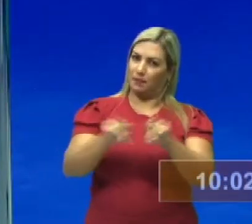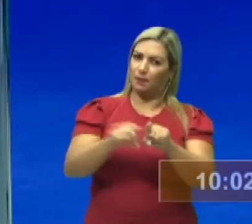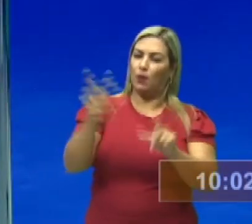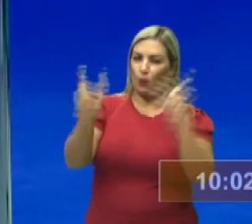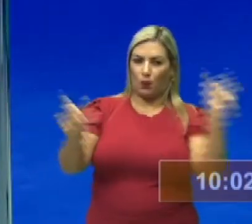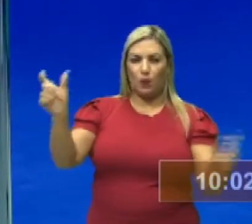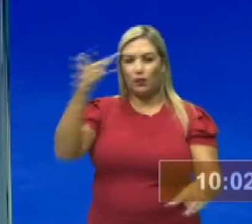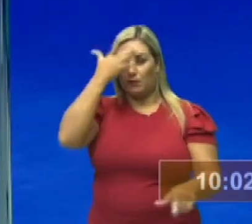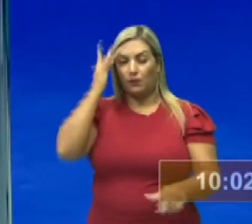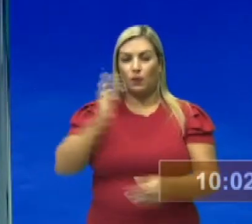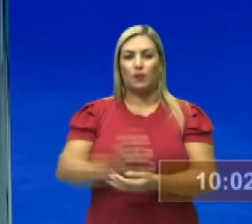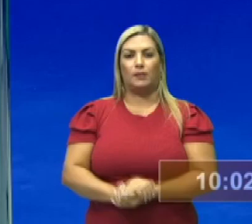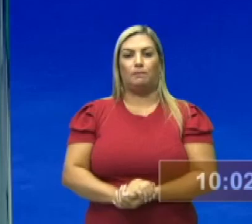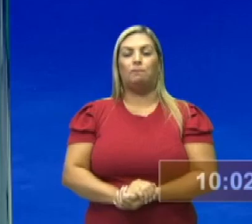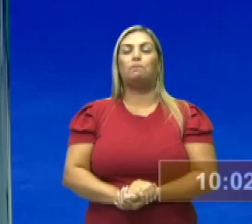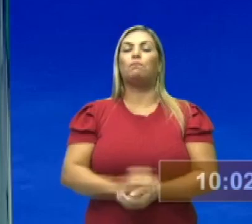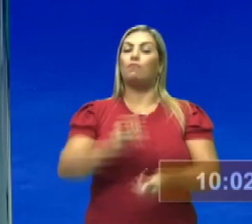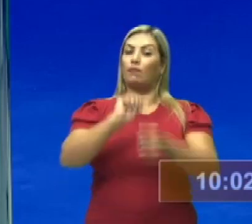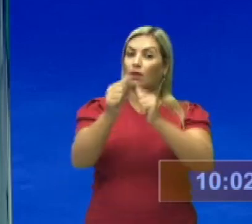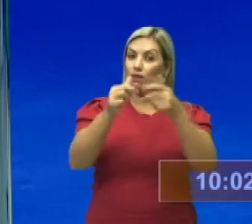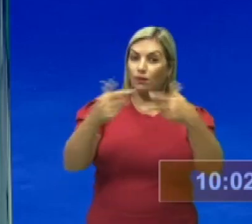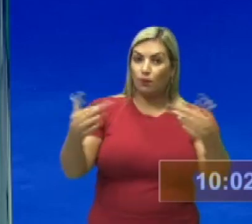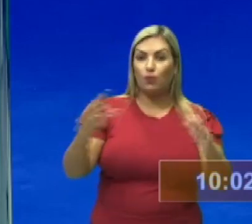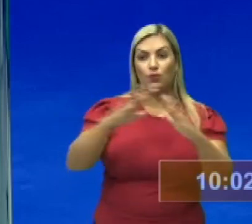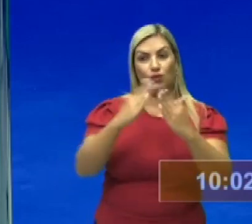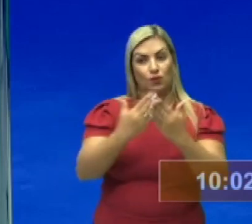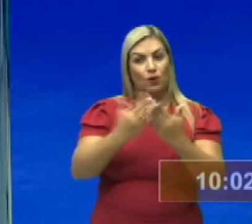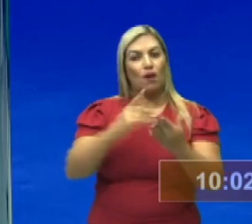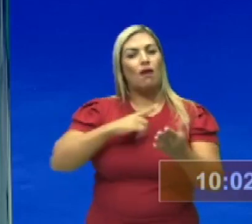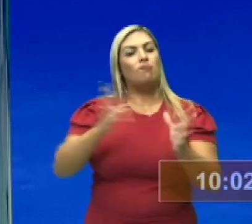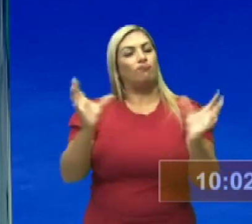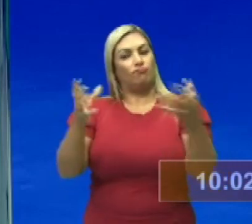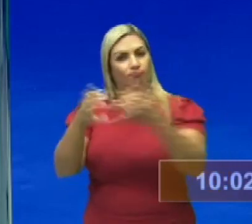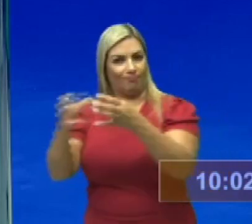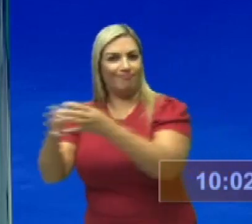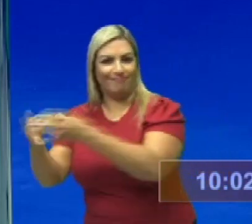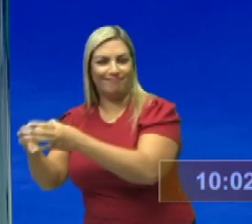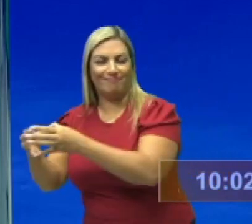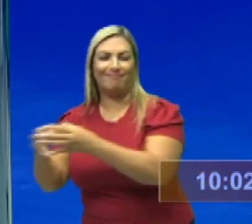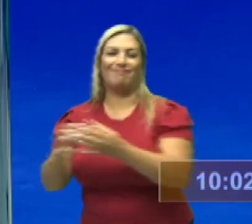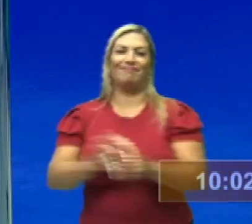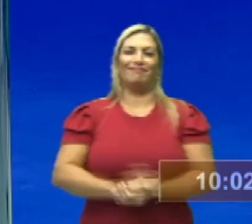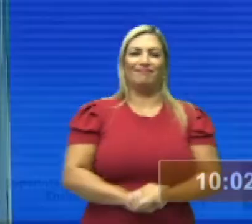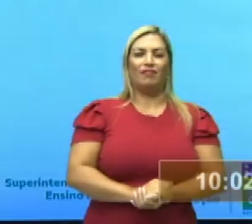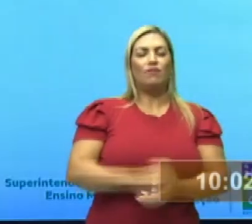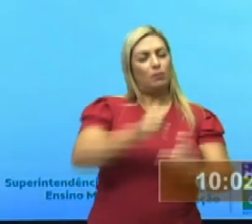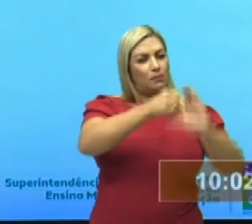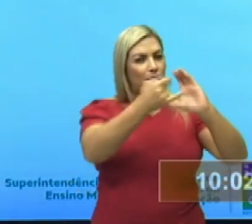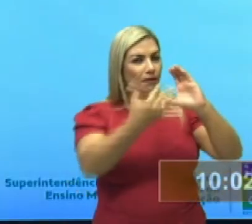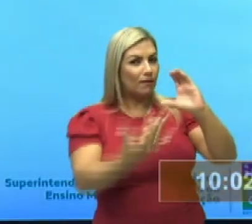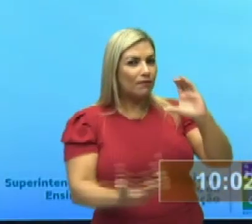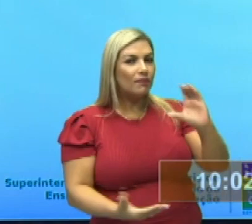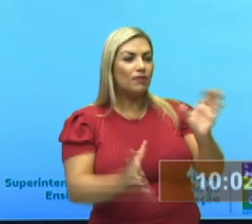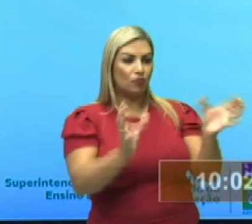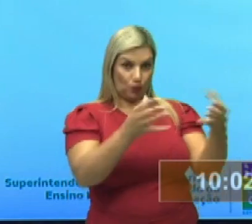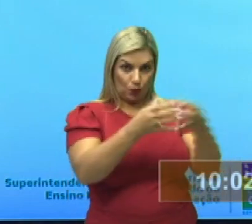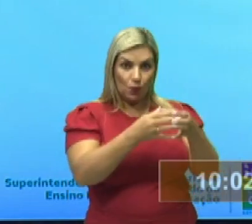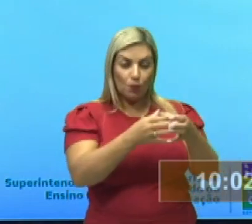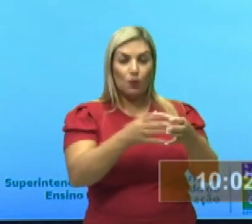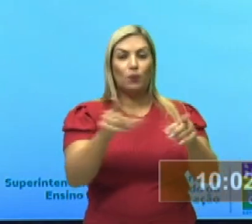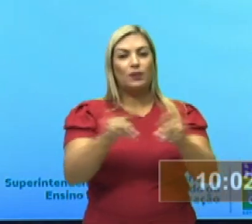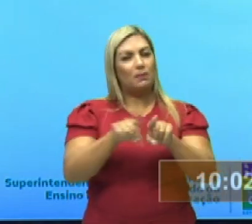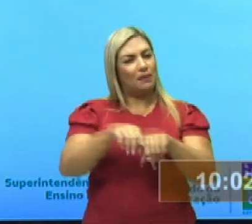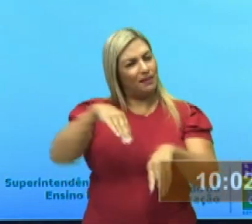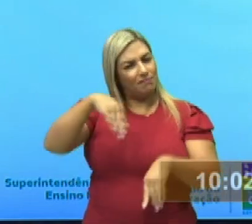Esporte escolar, como eu disse, modalidades coletivas. A gente vai falar de características e as